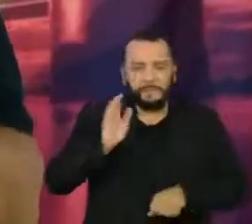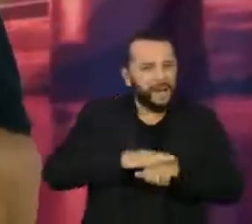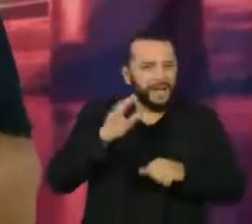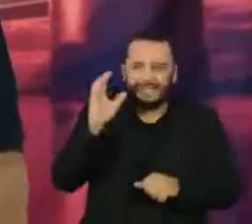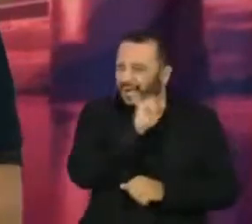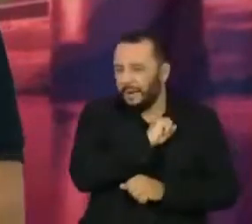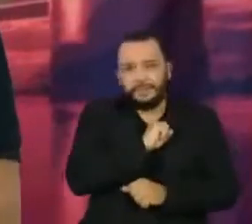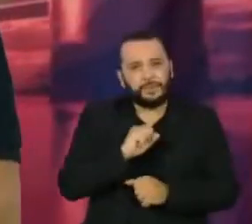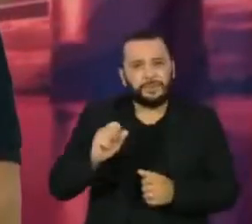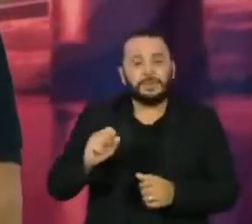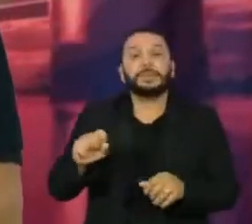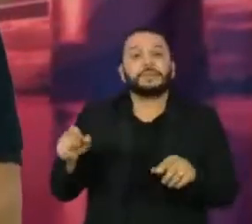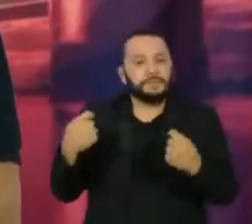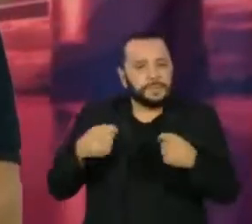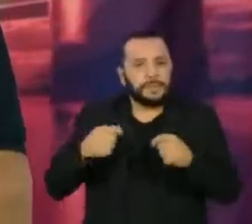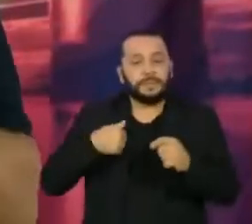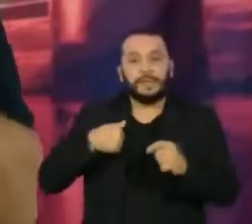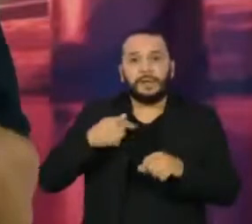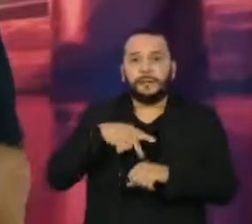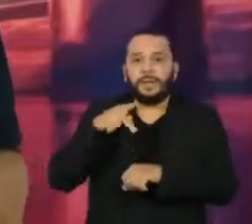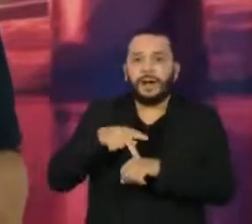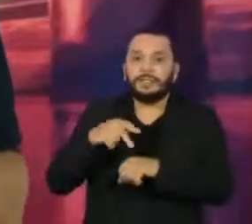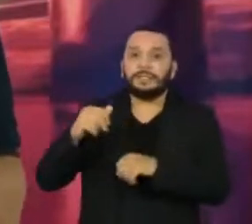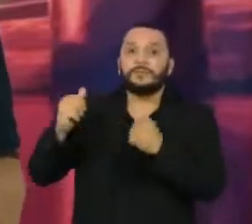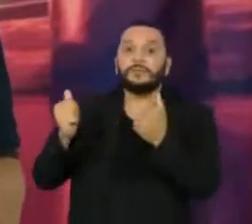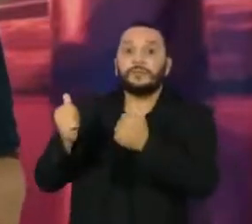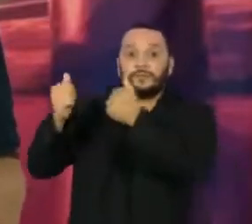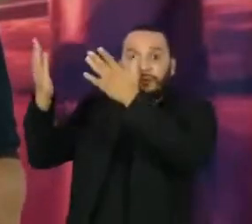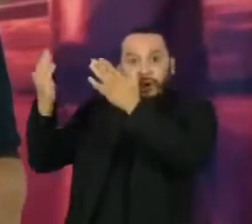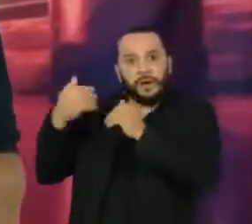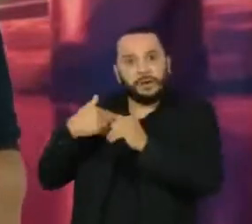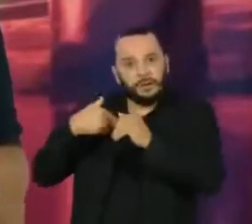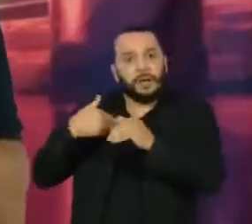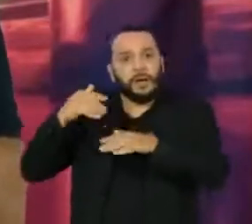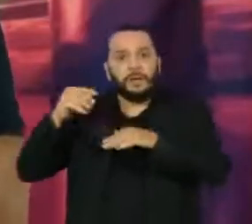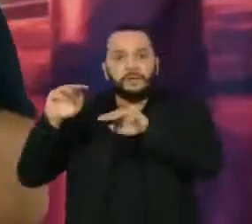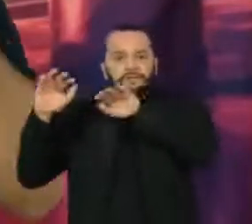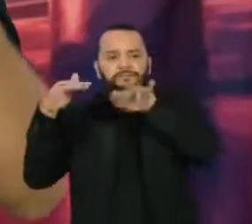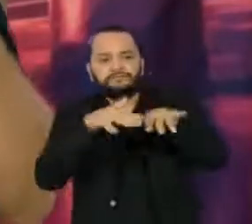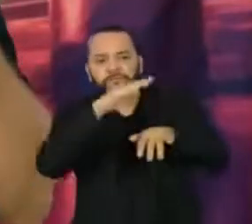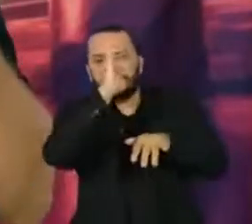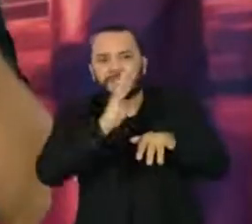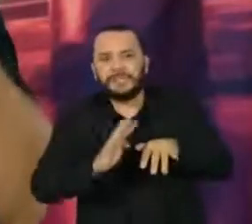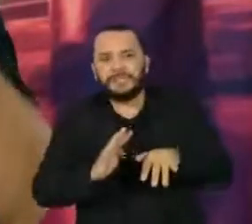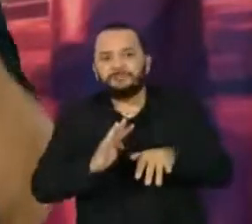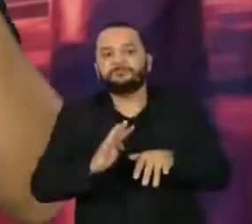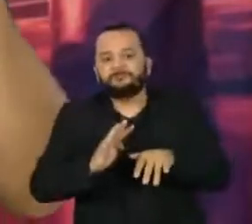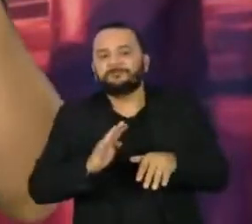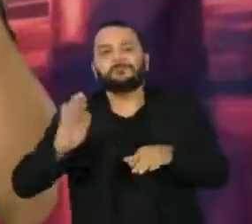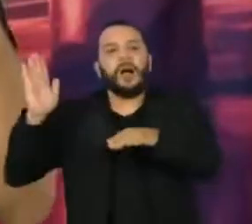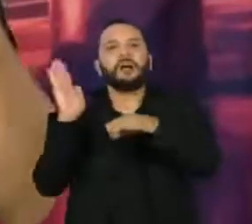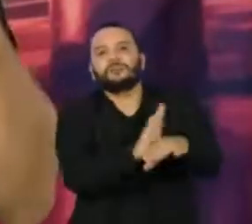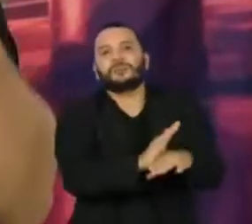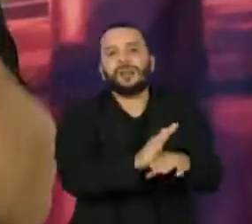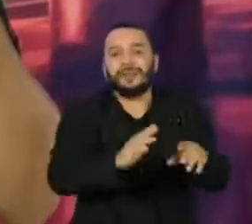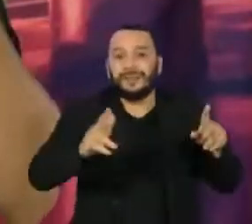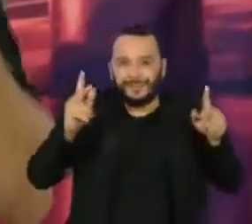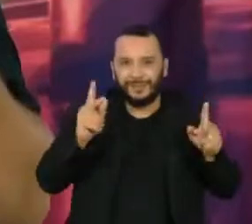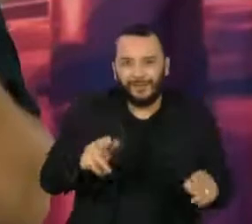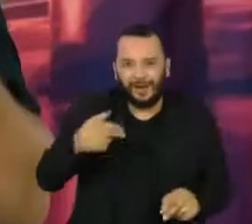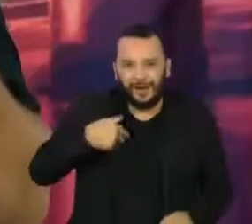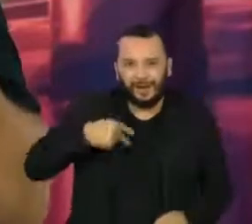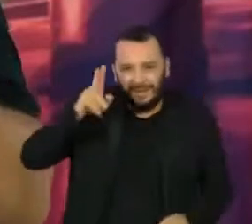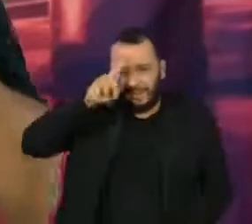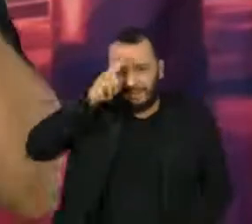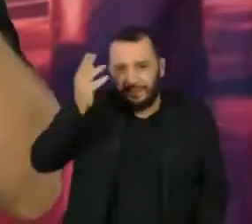incluindo as agências internacionais, que olhem para o Brasil nesse momento, como lá atrás nós olhamos para o Congo, na